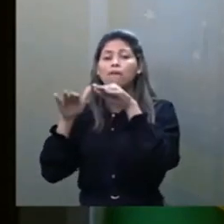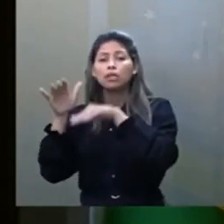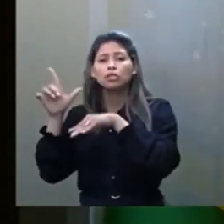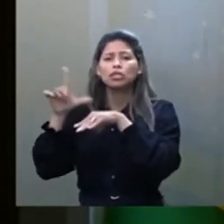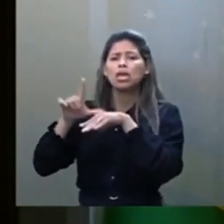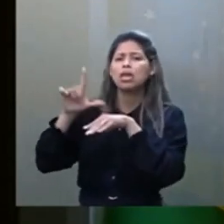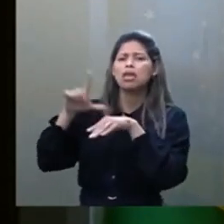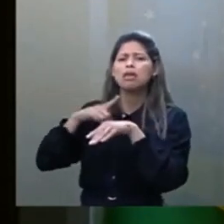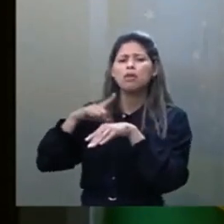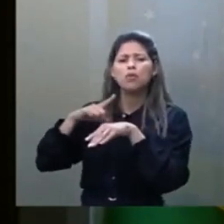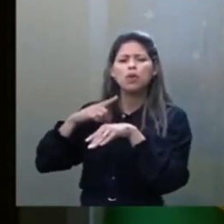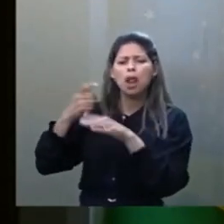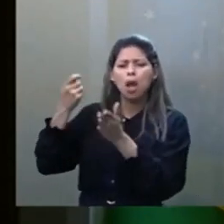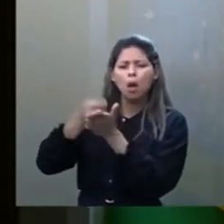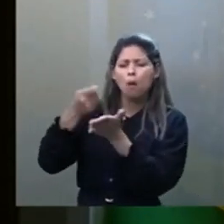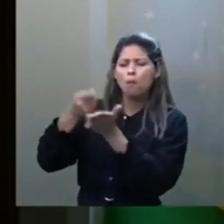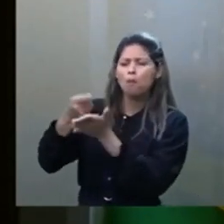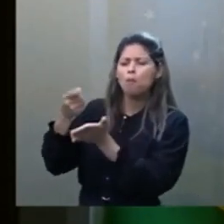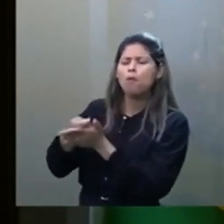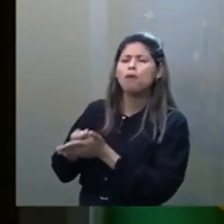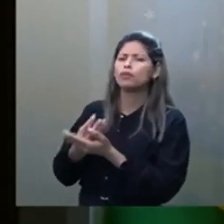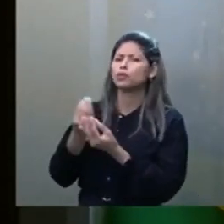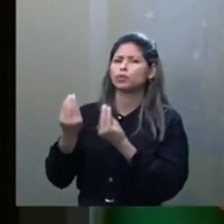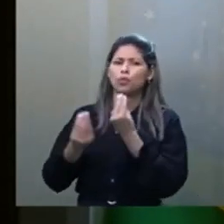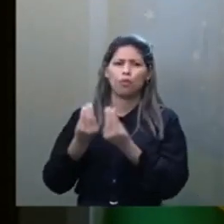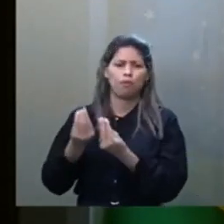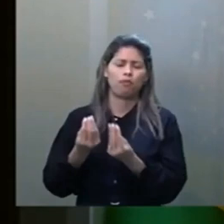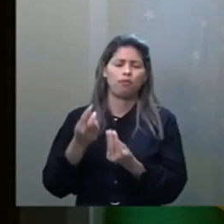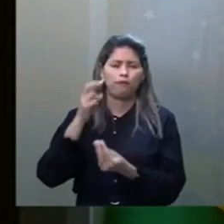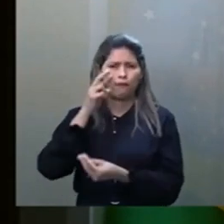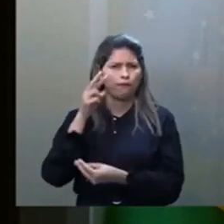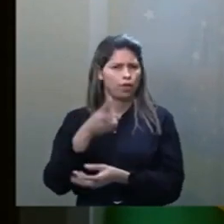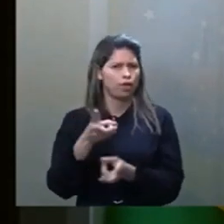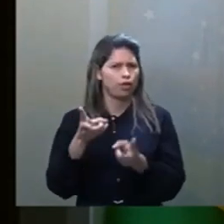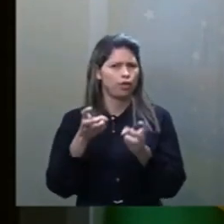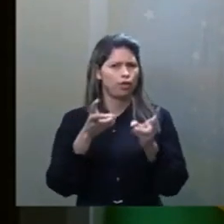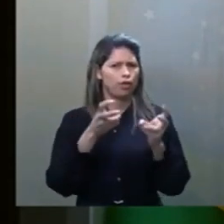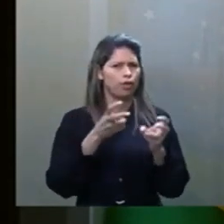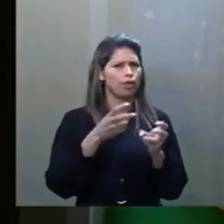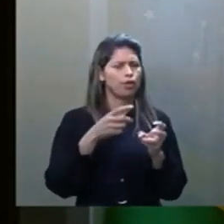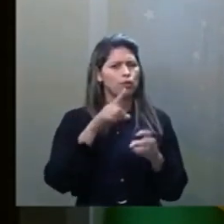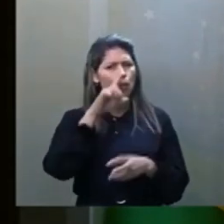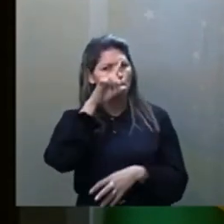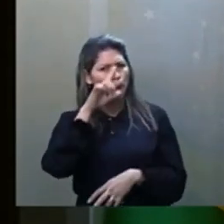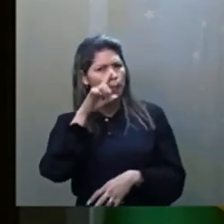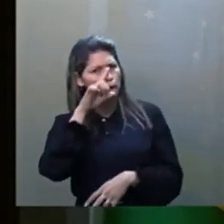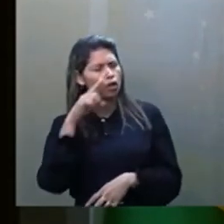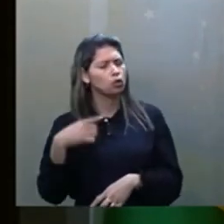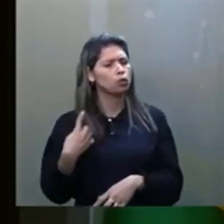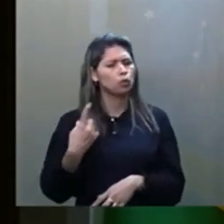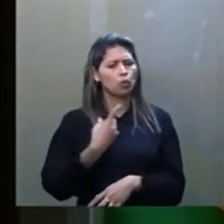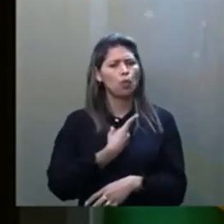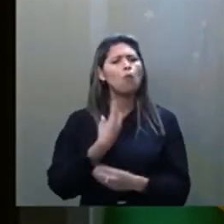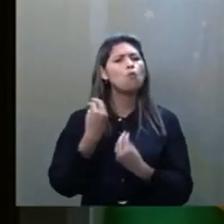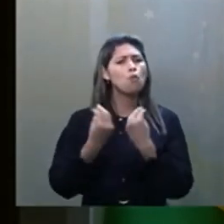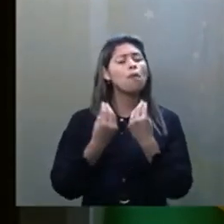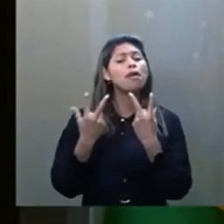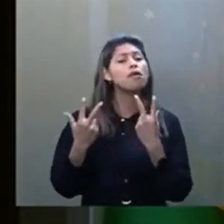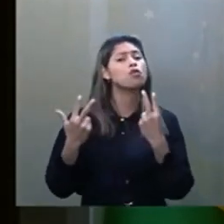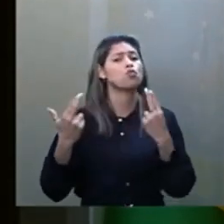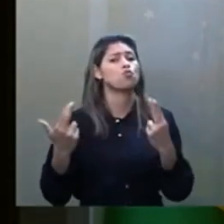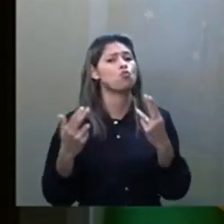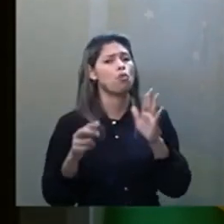obrigatórias. Olha o perigo que a gente está correndo. E do mesmo modo que a droga é um problema,